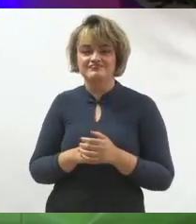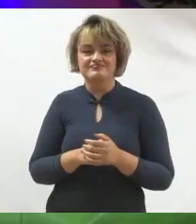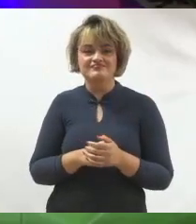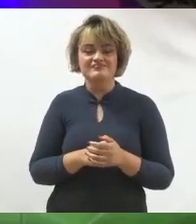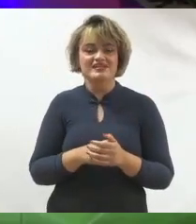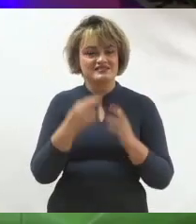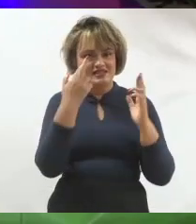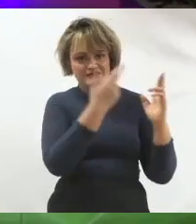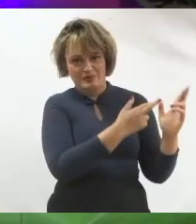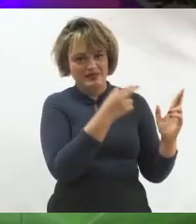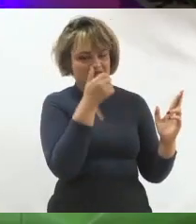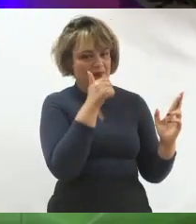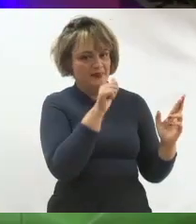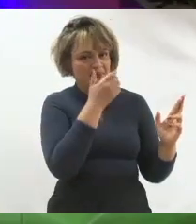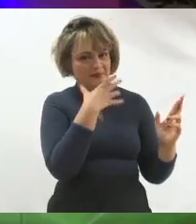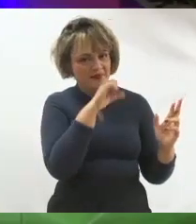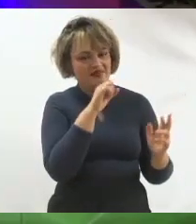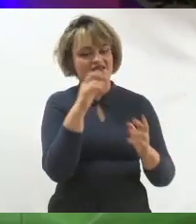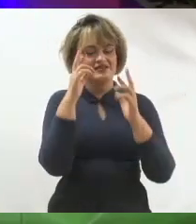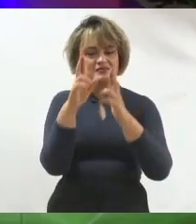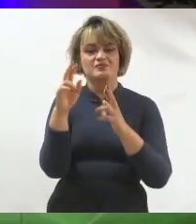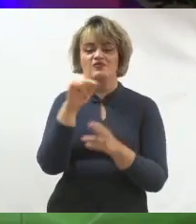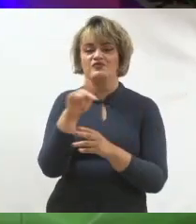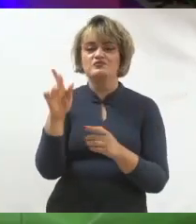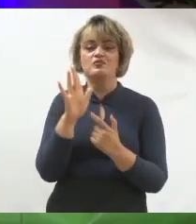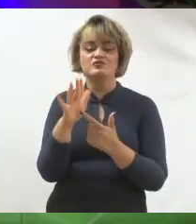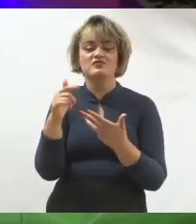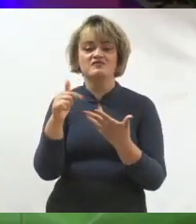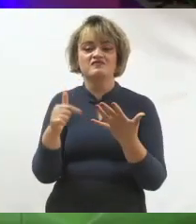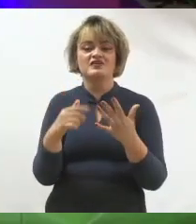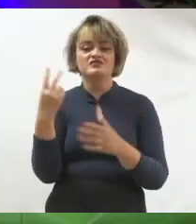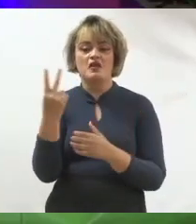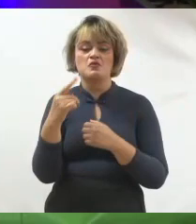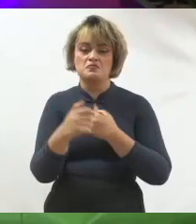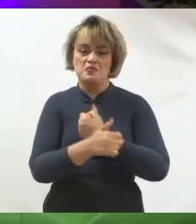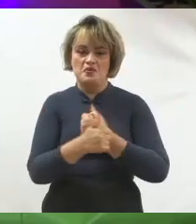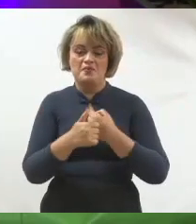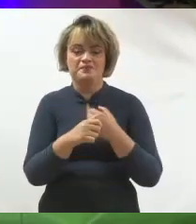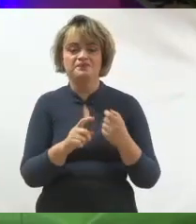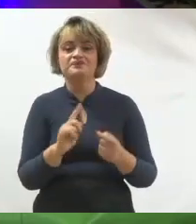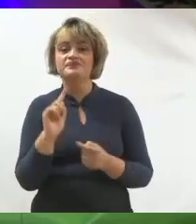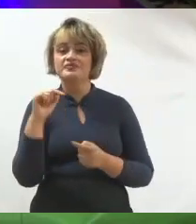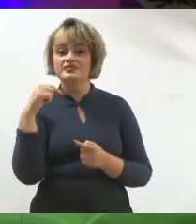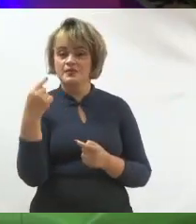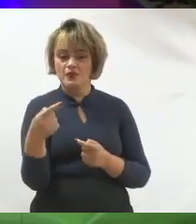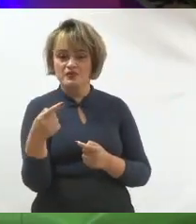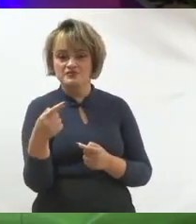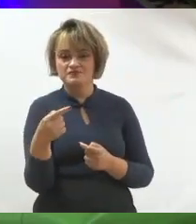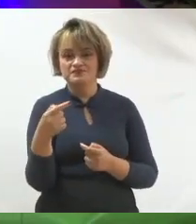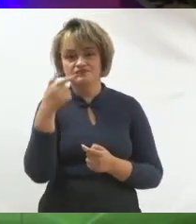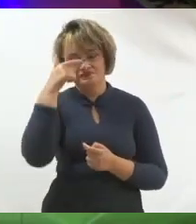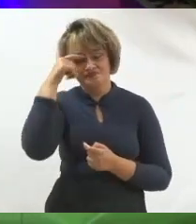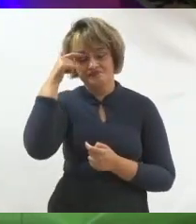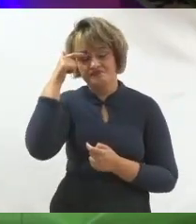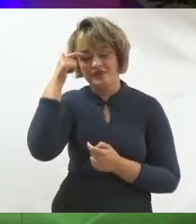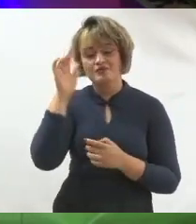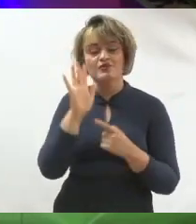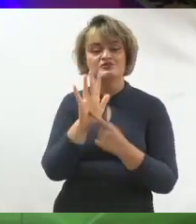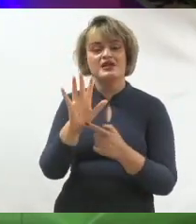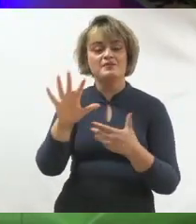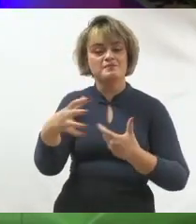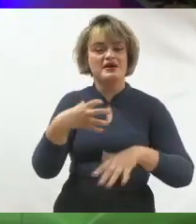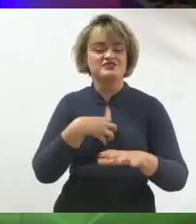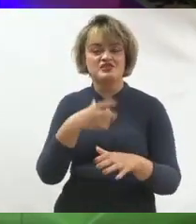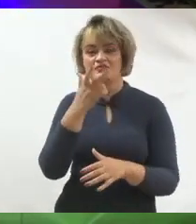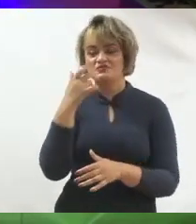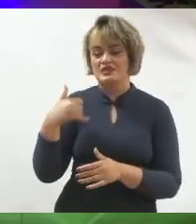os pais também. Você já passou valores morais aí. Depois, eu passei a minha empatia com as pessoas que têm mais ou